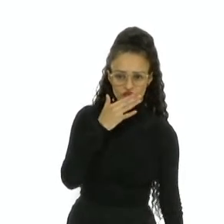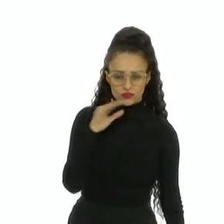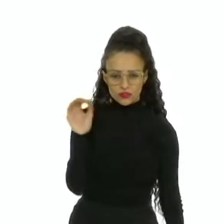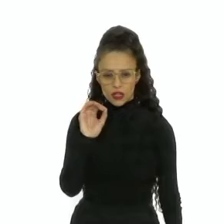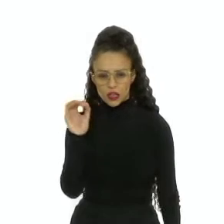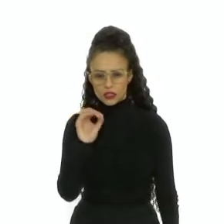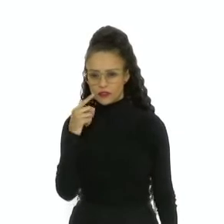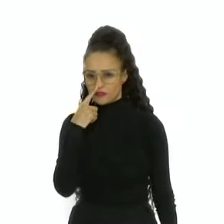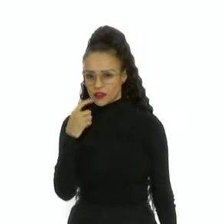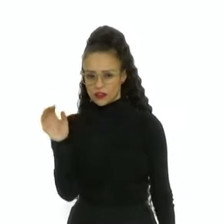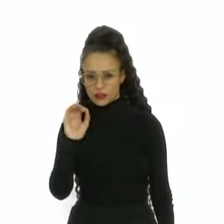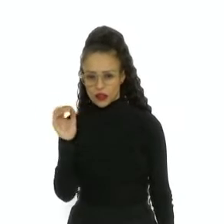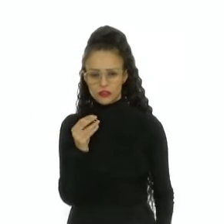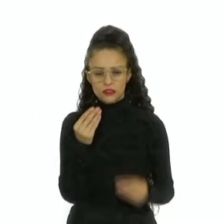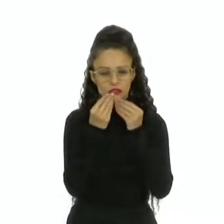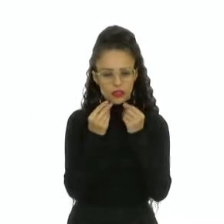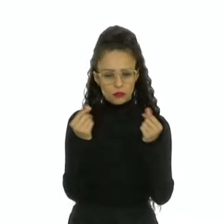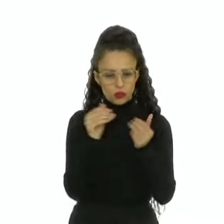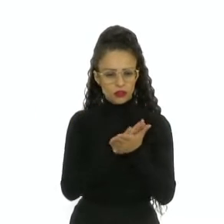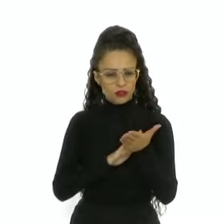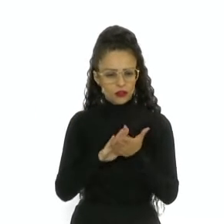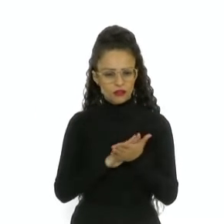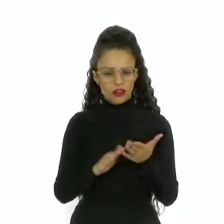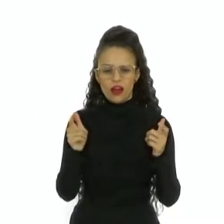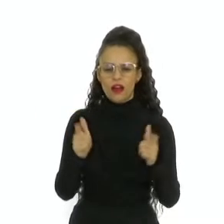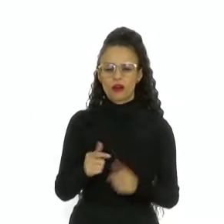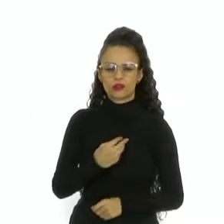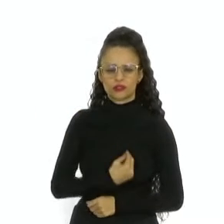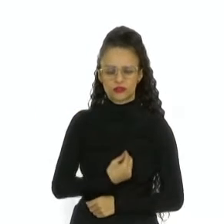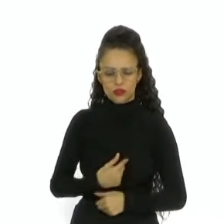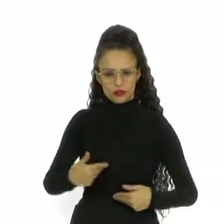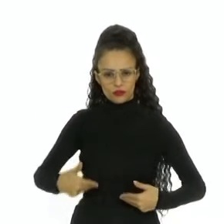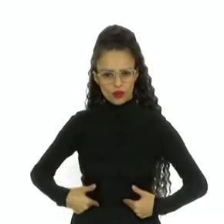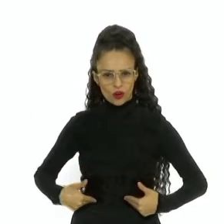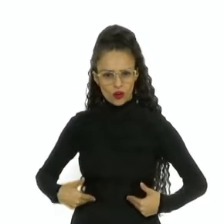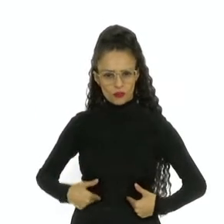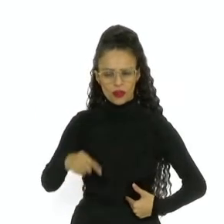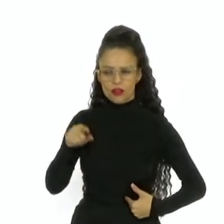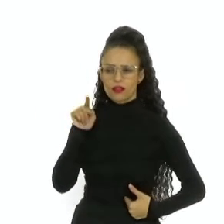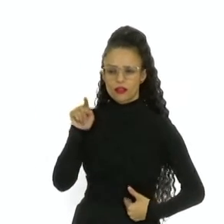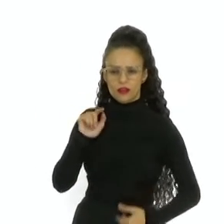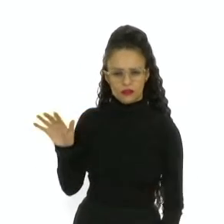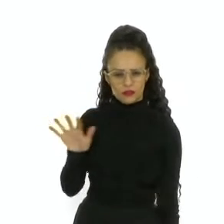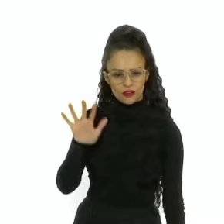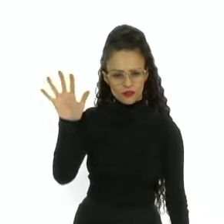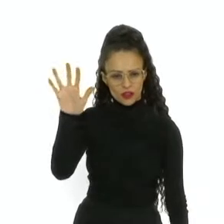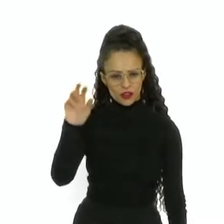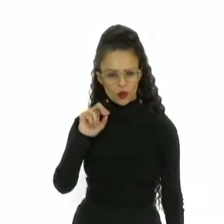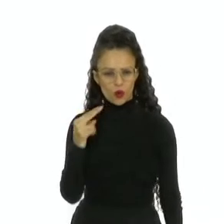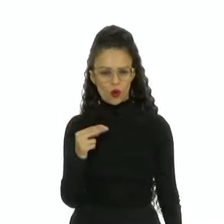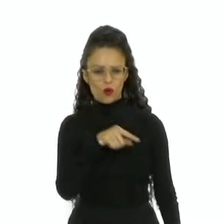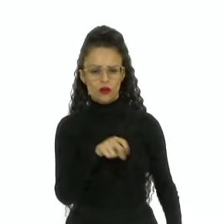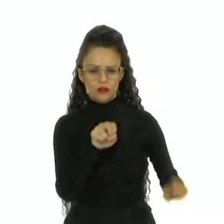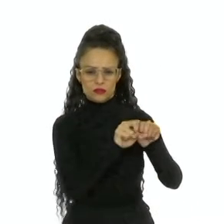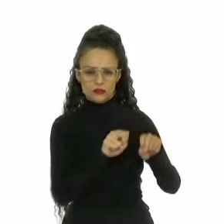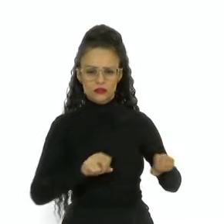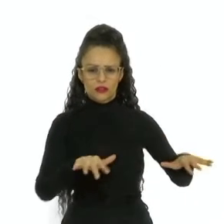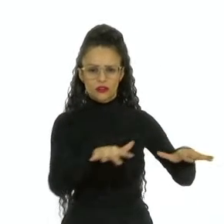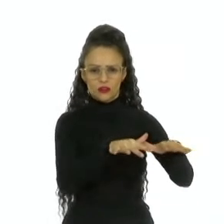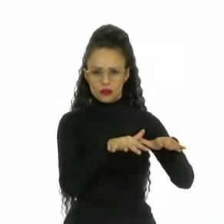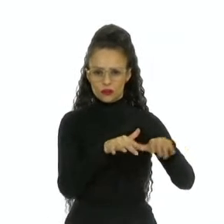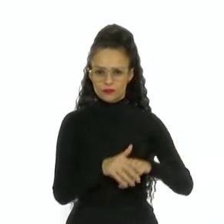nada é seu sabor. Qual o endereço dela? Se ela está lá na favela ou nas brinhas do sertão?